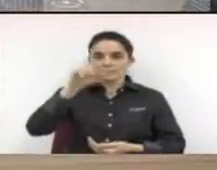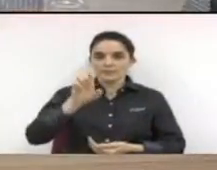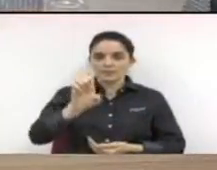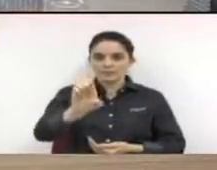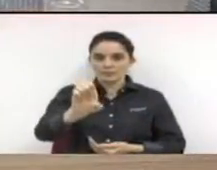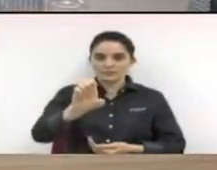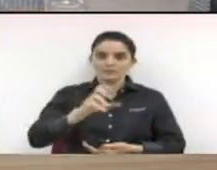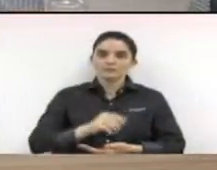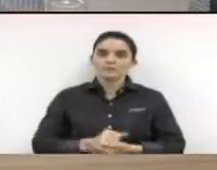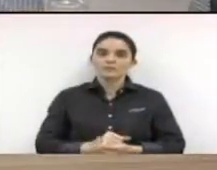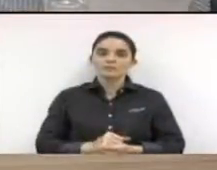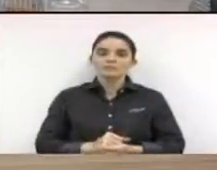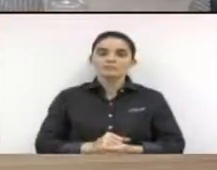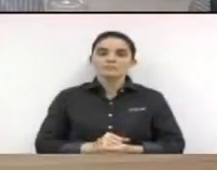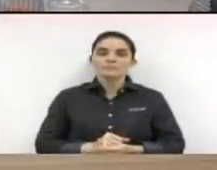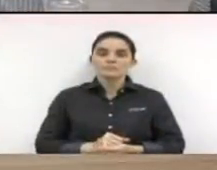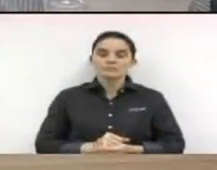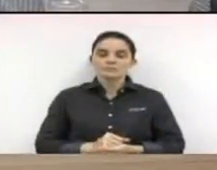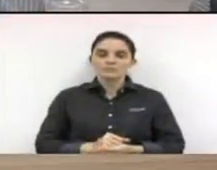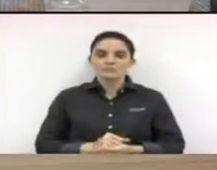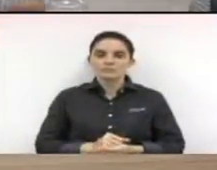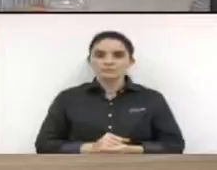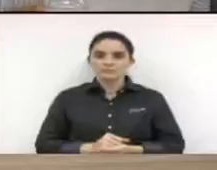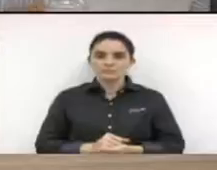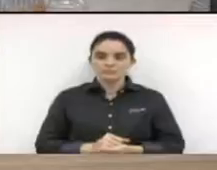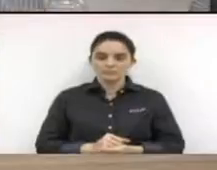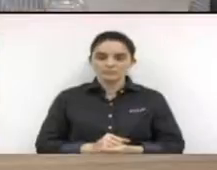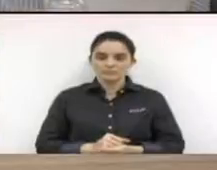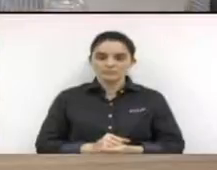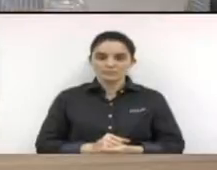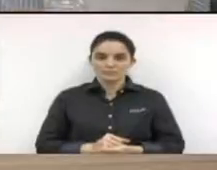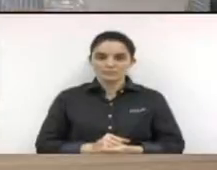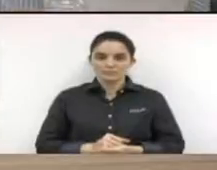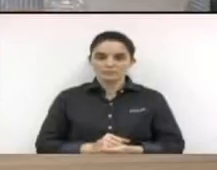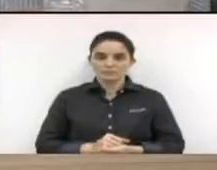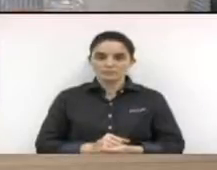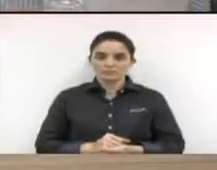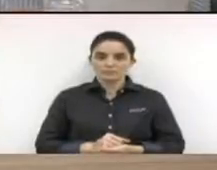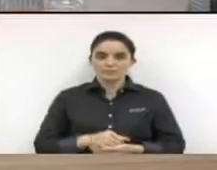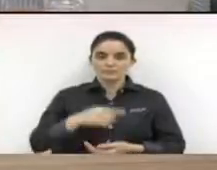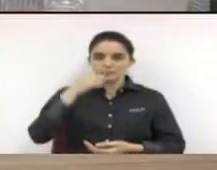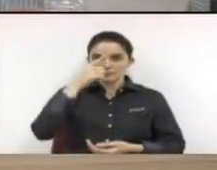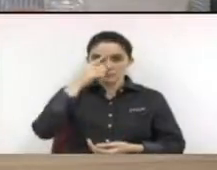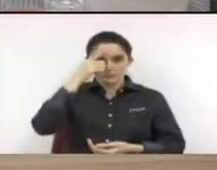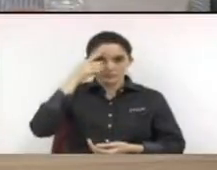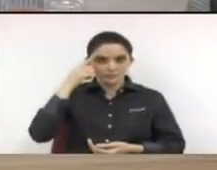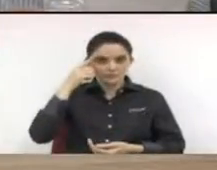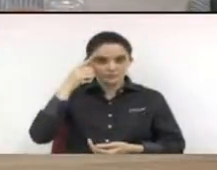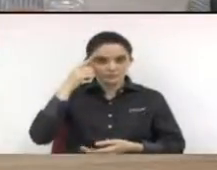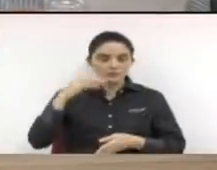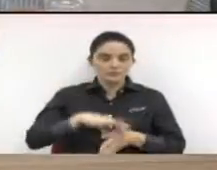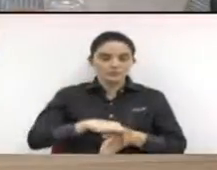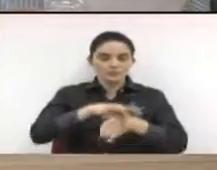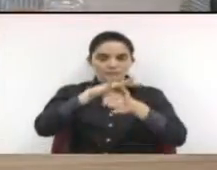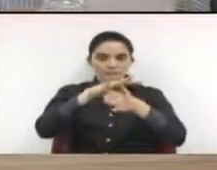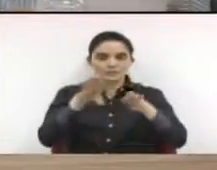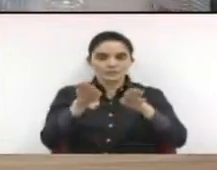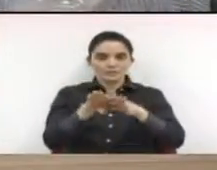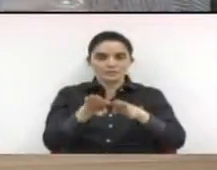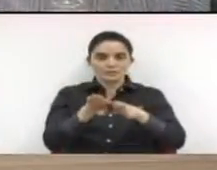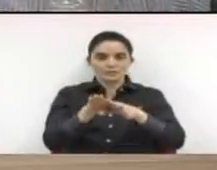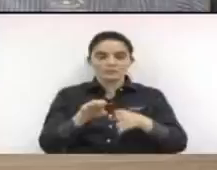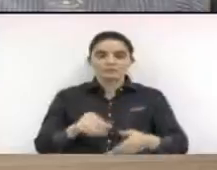bloco PSD, PSDB, DEM Solidariedade. Wilson Nunes Serqueira, líder do bloco PT,